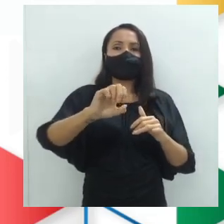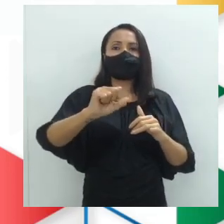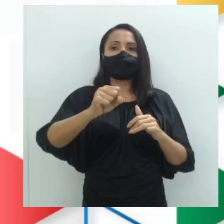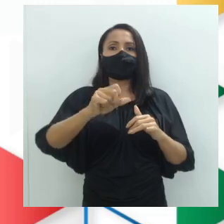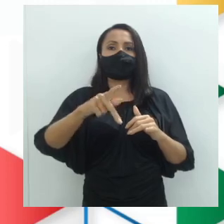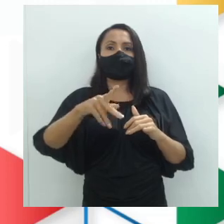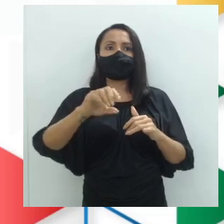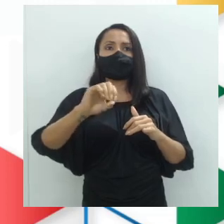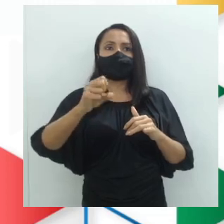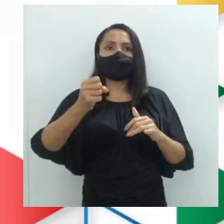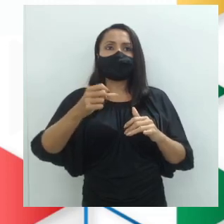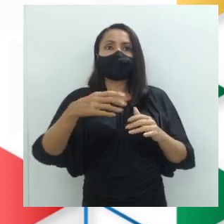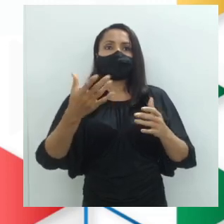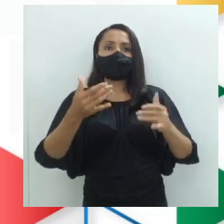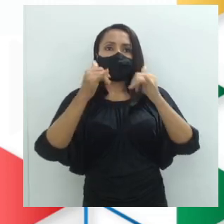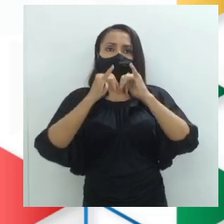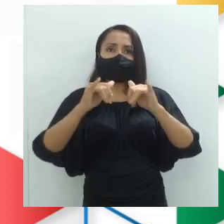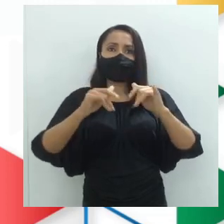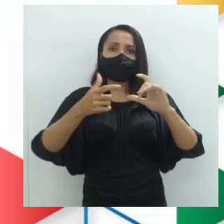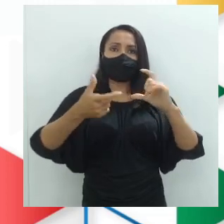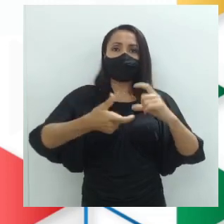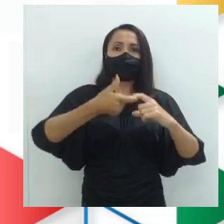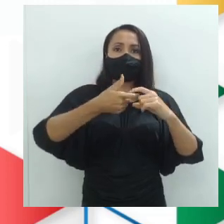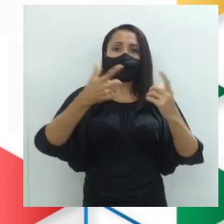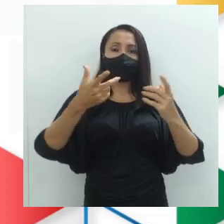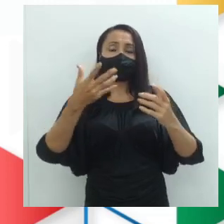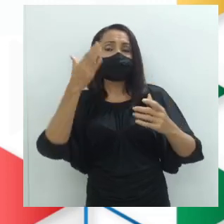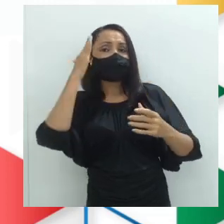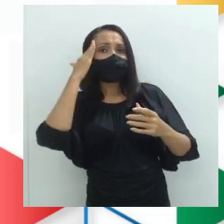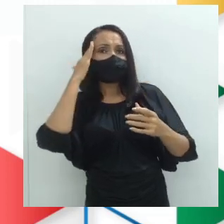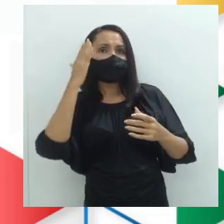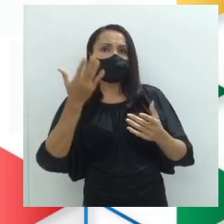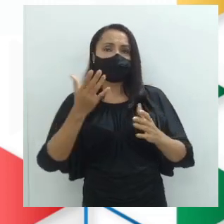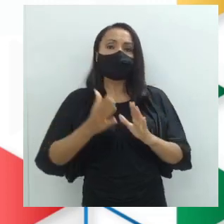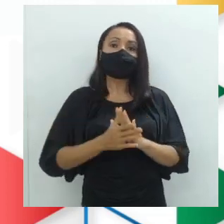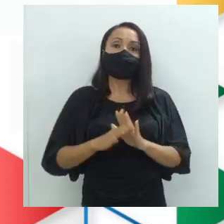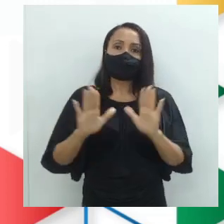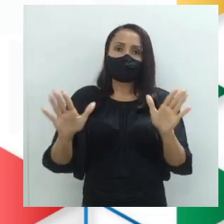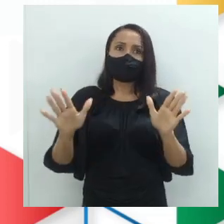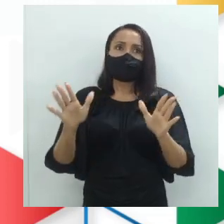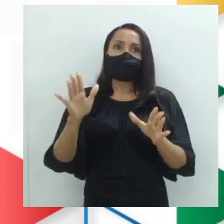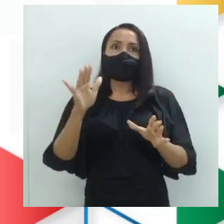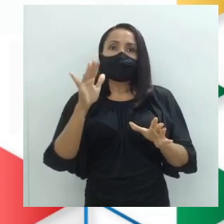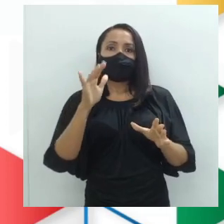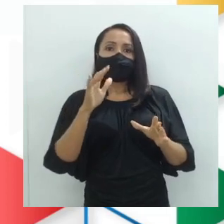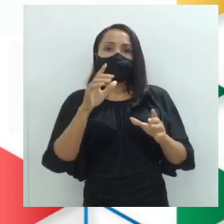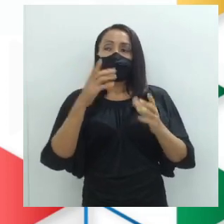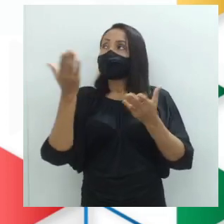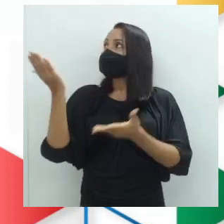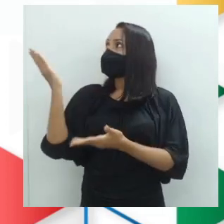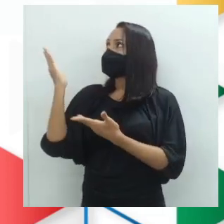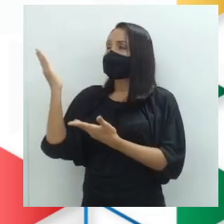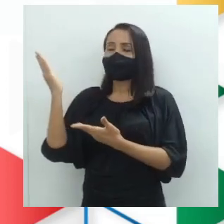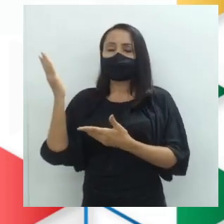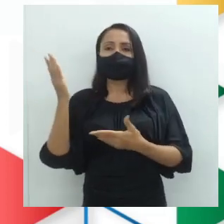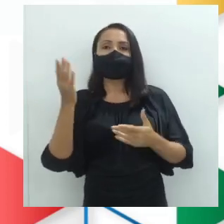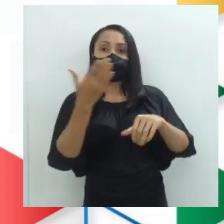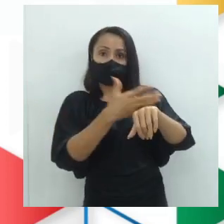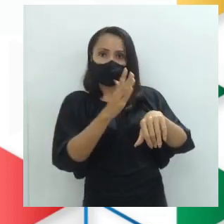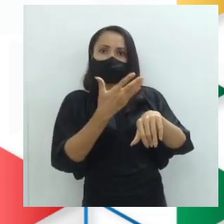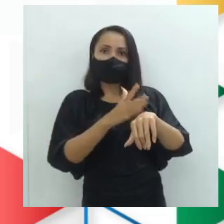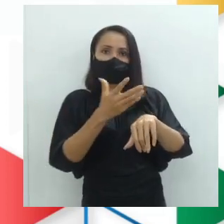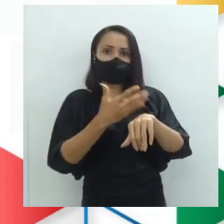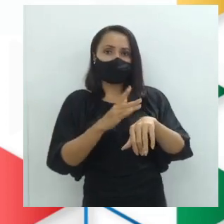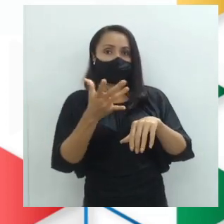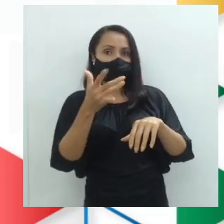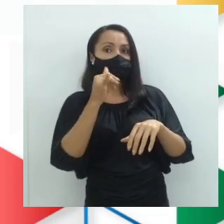depende dela para fazer sentido. Vamos ver aqui. Olhem agora aqui na tela. Vamos fazer um exercício comigo.